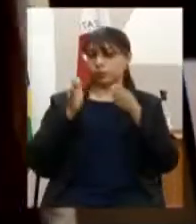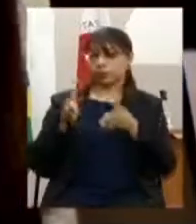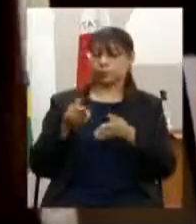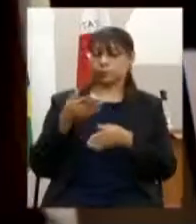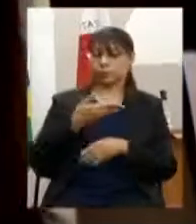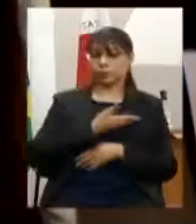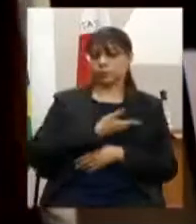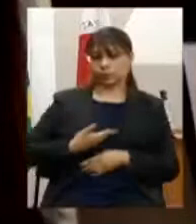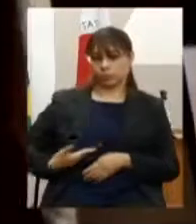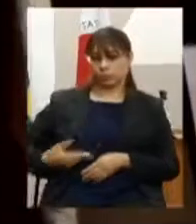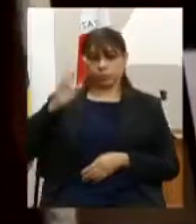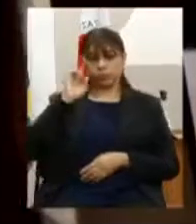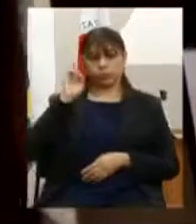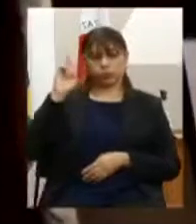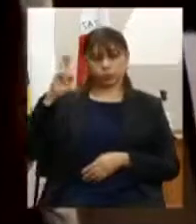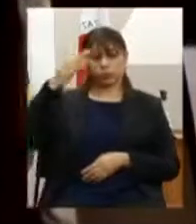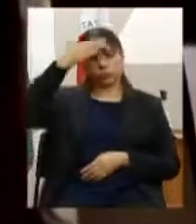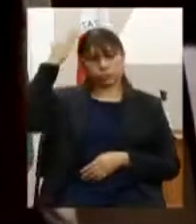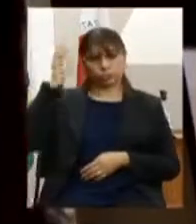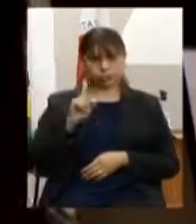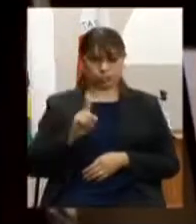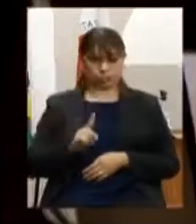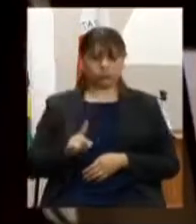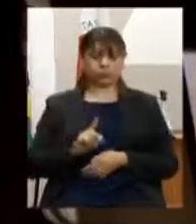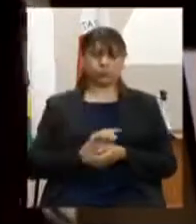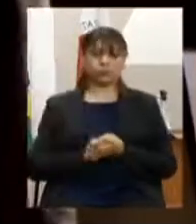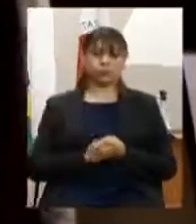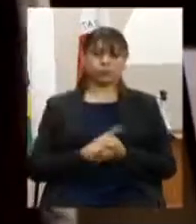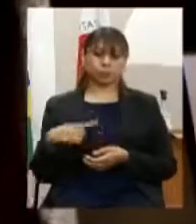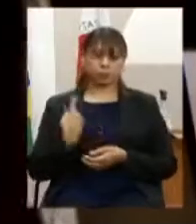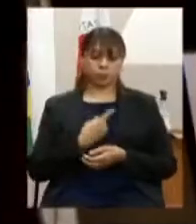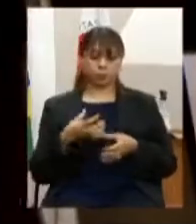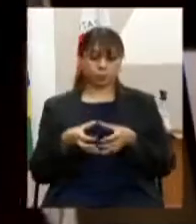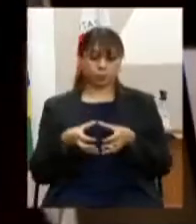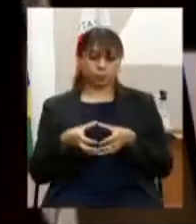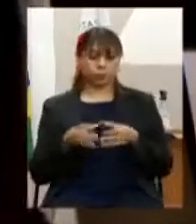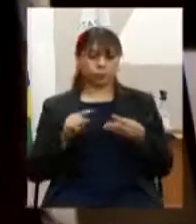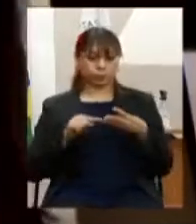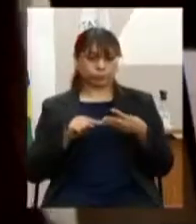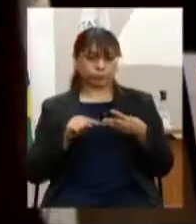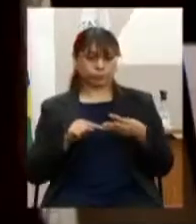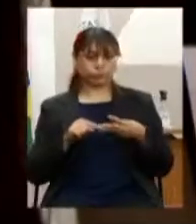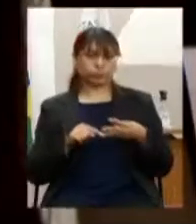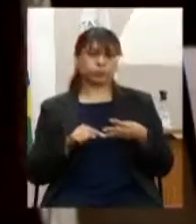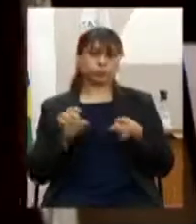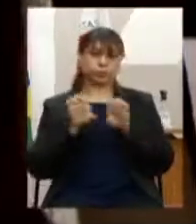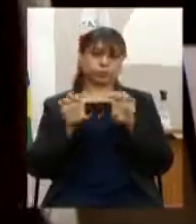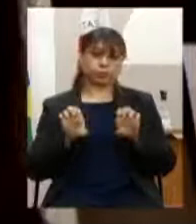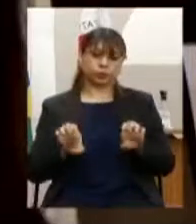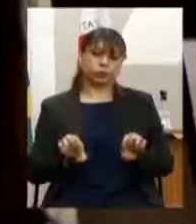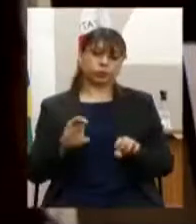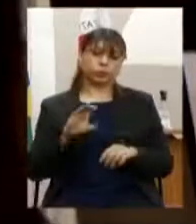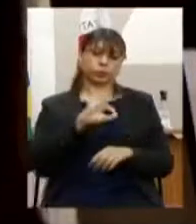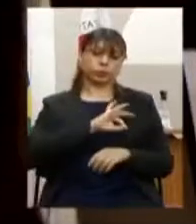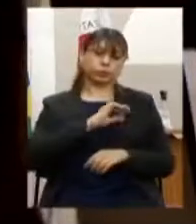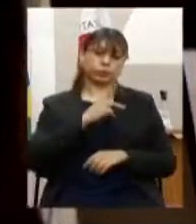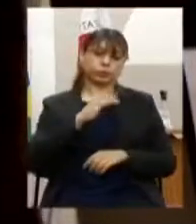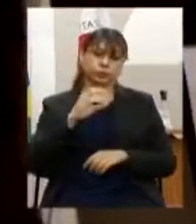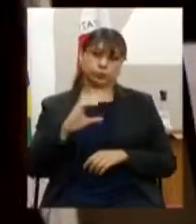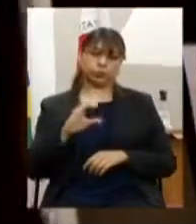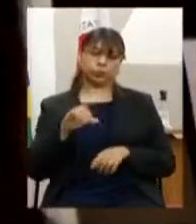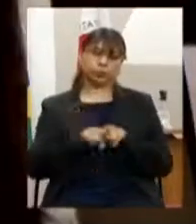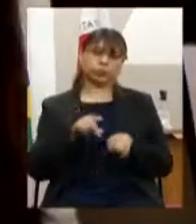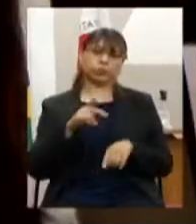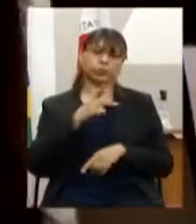excelentíssimo senhor Romeu Zema nós do subgrupo 3 estruturação das polícias civil e militar